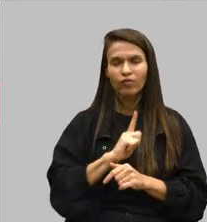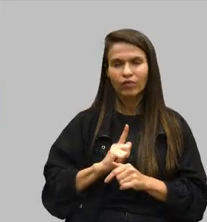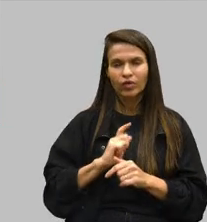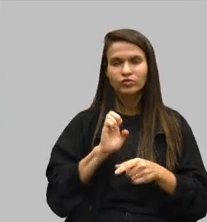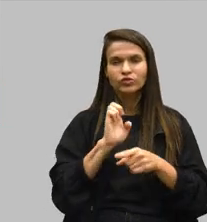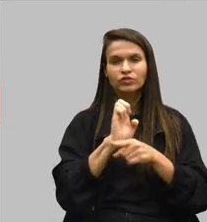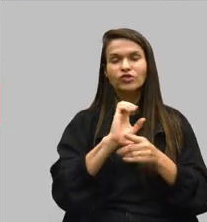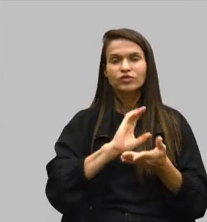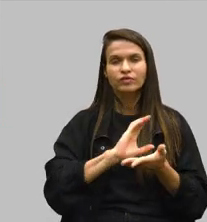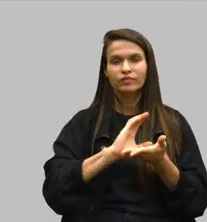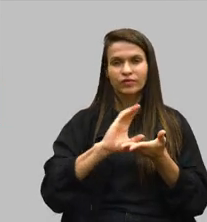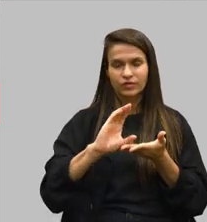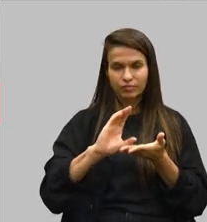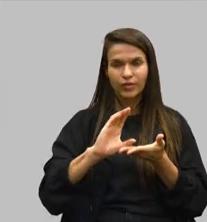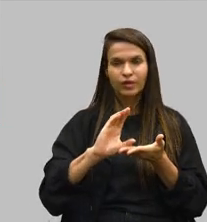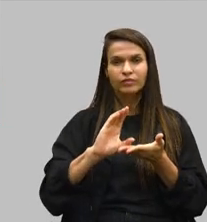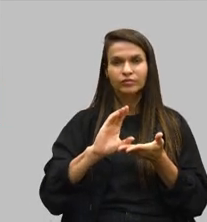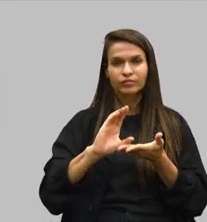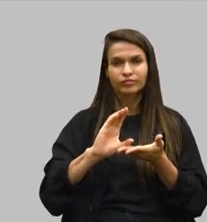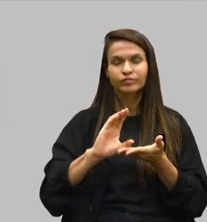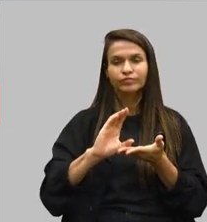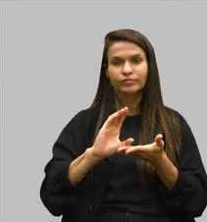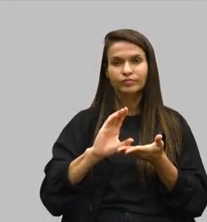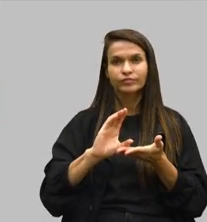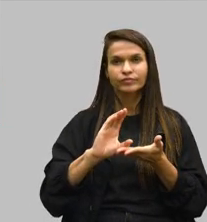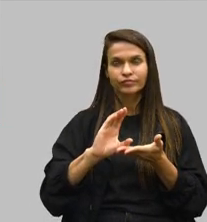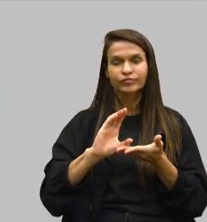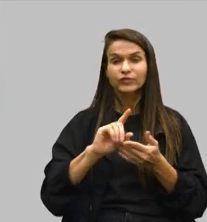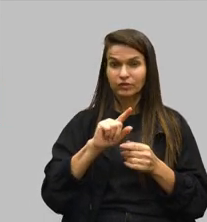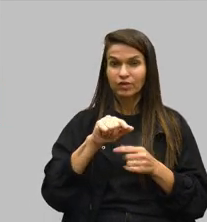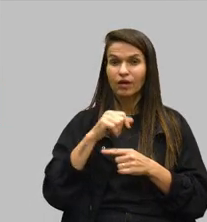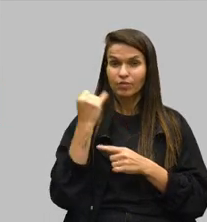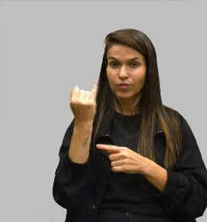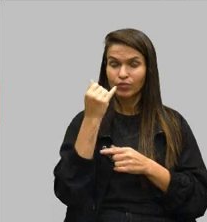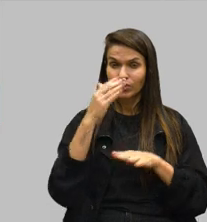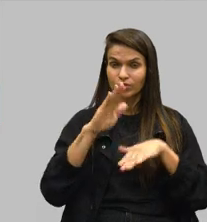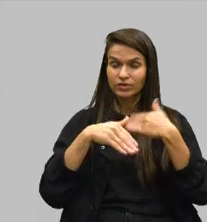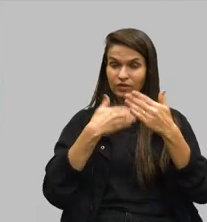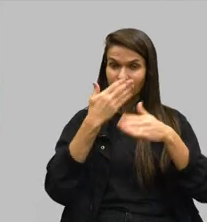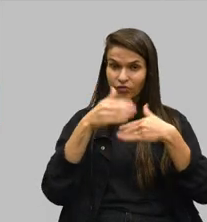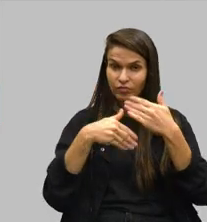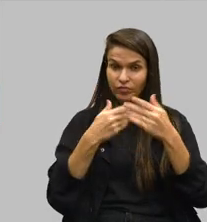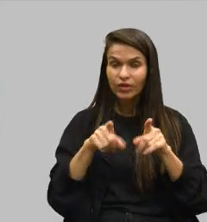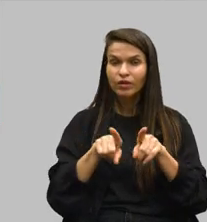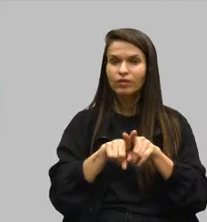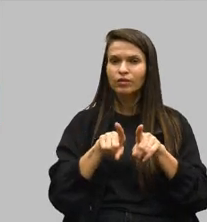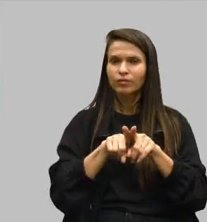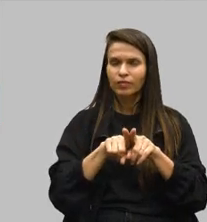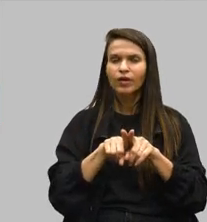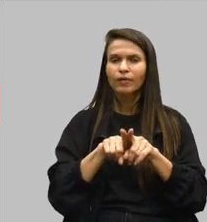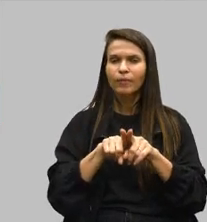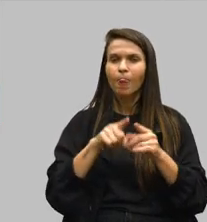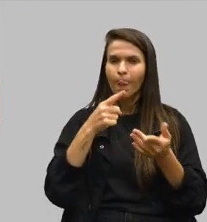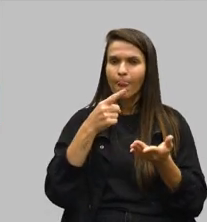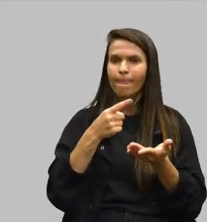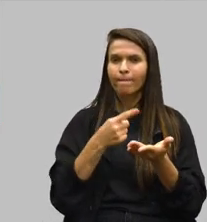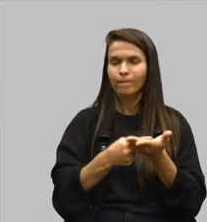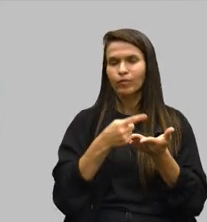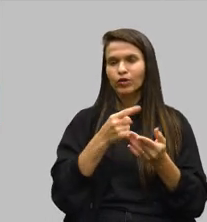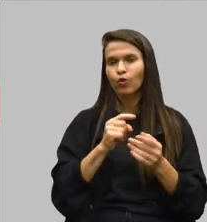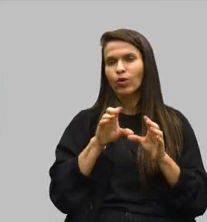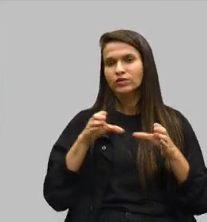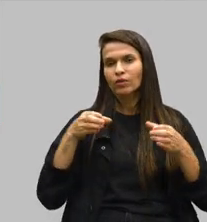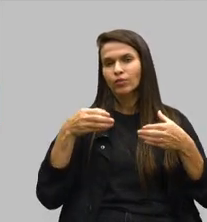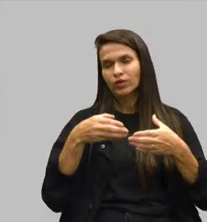investimento e isso é crucial para o desenvolvimento e para o acolhimento dessas comunidades. Aqui muito se